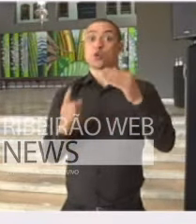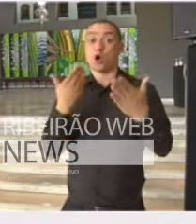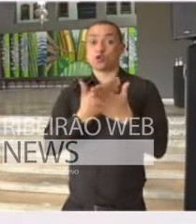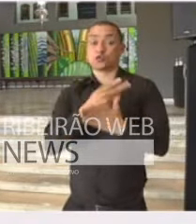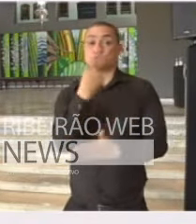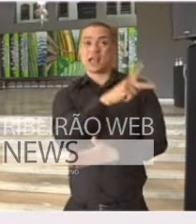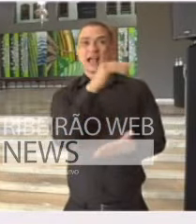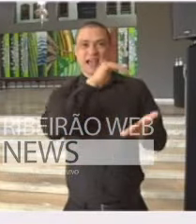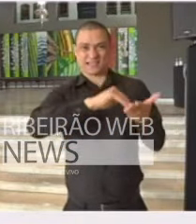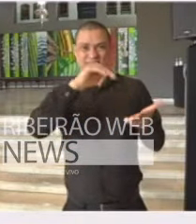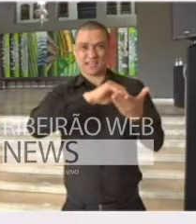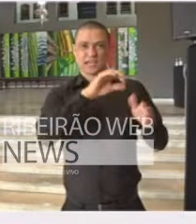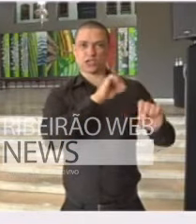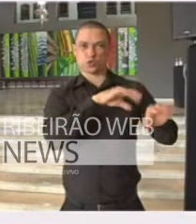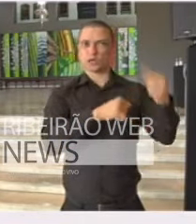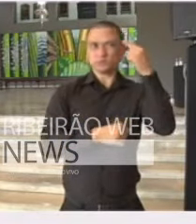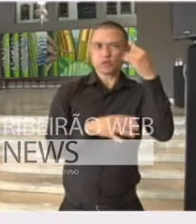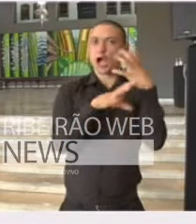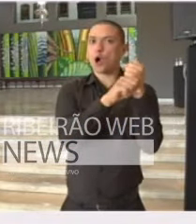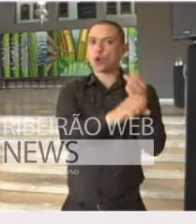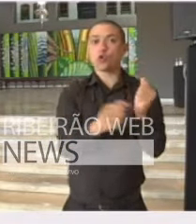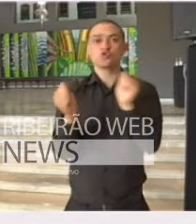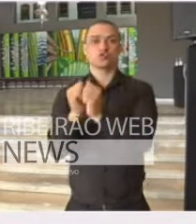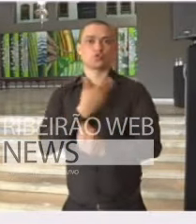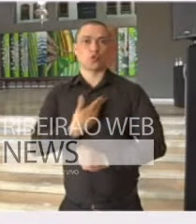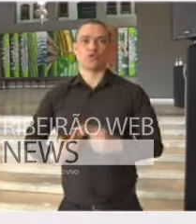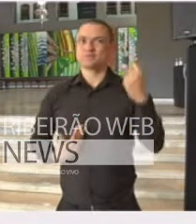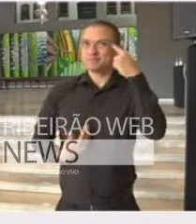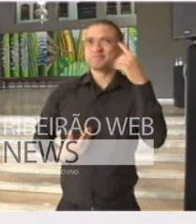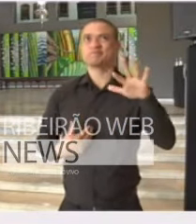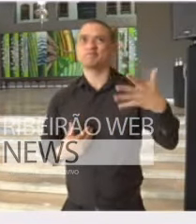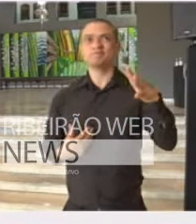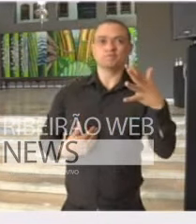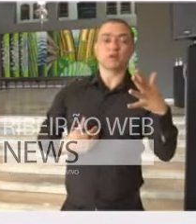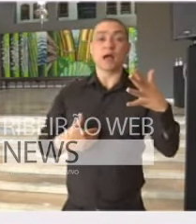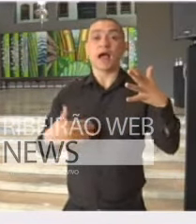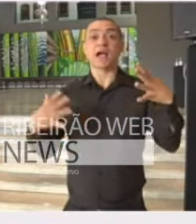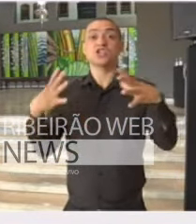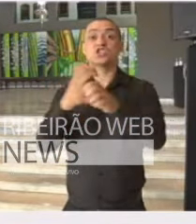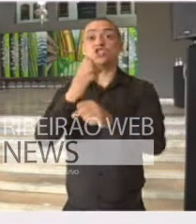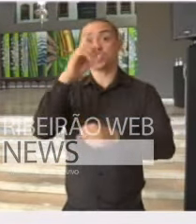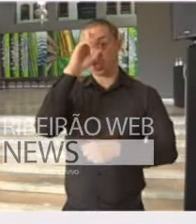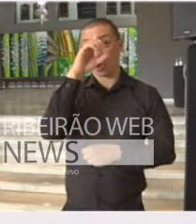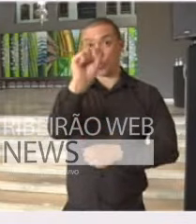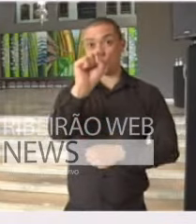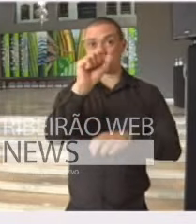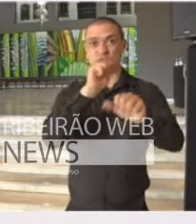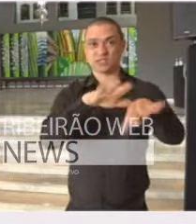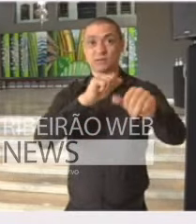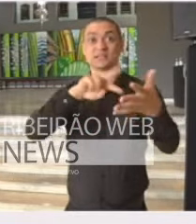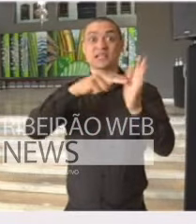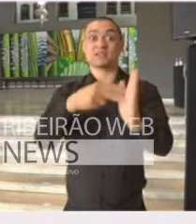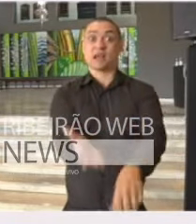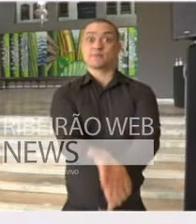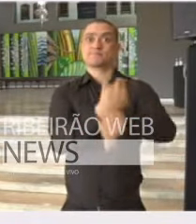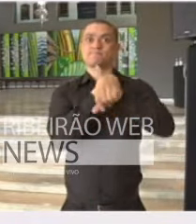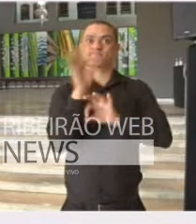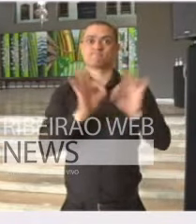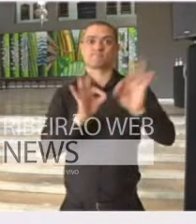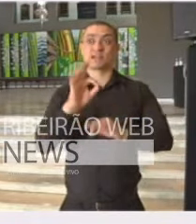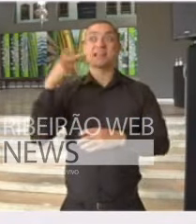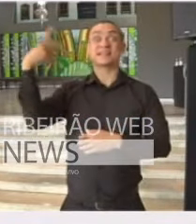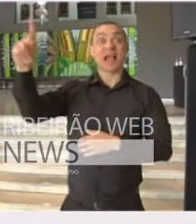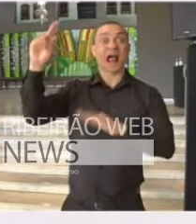Secretaria de Educação com o governo para que a gente possa dizer o seguinte, nós temos que nos programar, ou seja, a rede